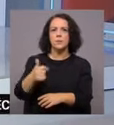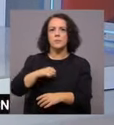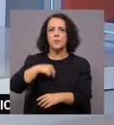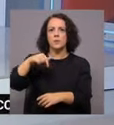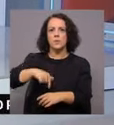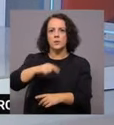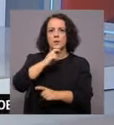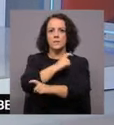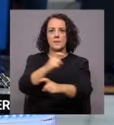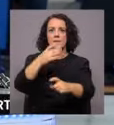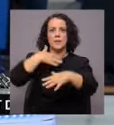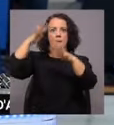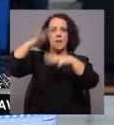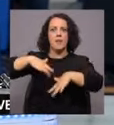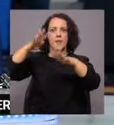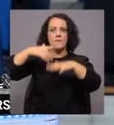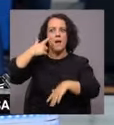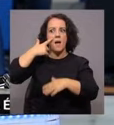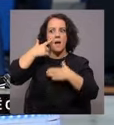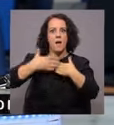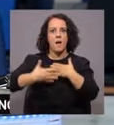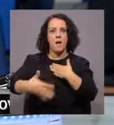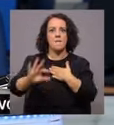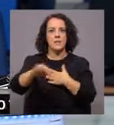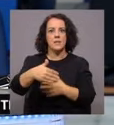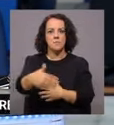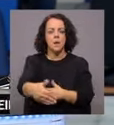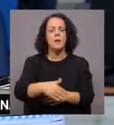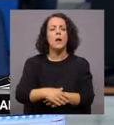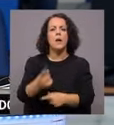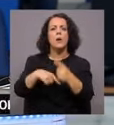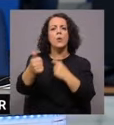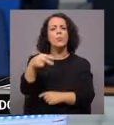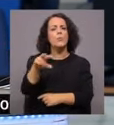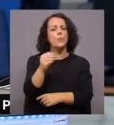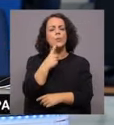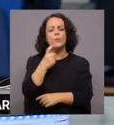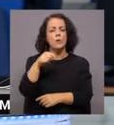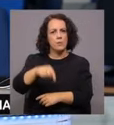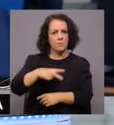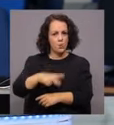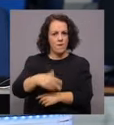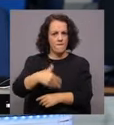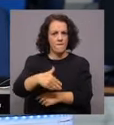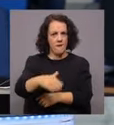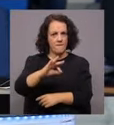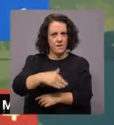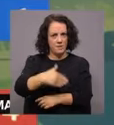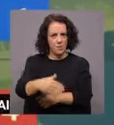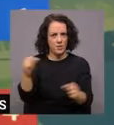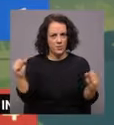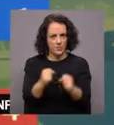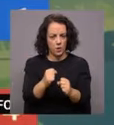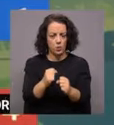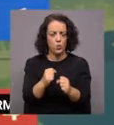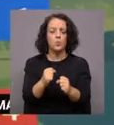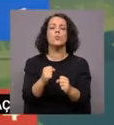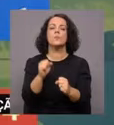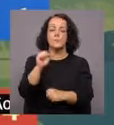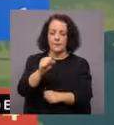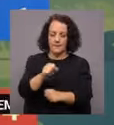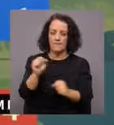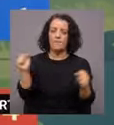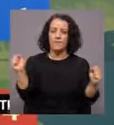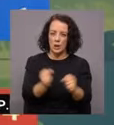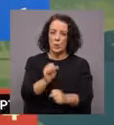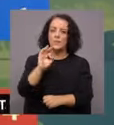dia 2, que se prolonga para o fim de semana. E Bruno, em Portugal também vai continuar o frio durante o fim de semana? vai continuar o frio durante o fim de